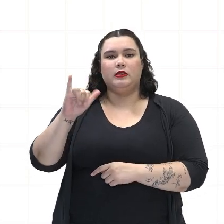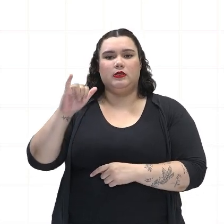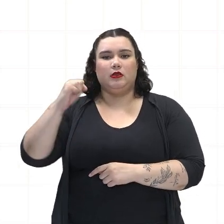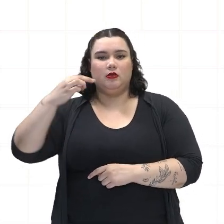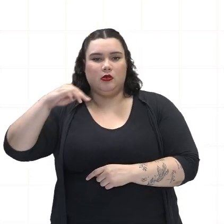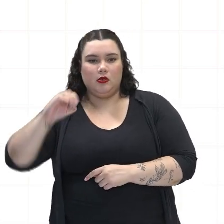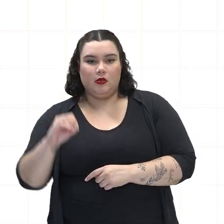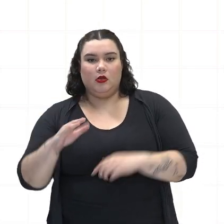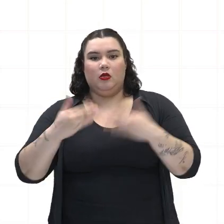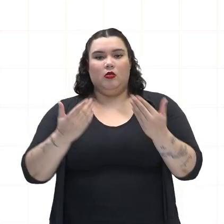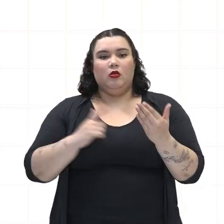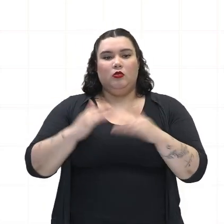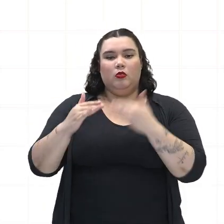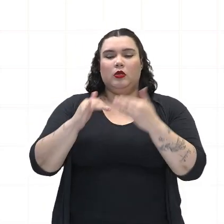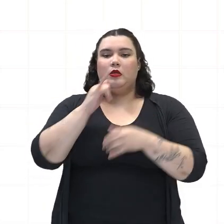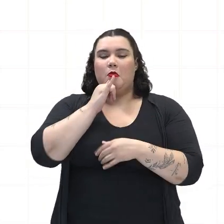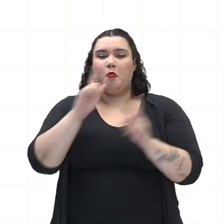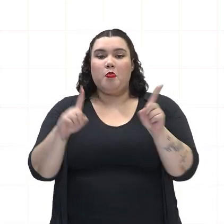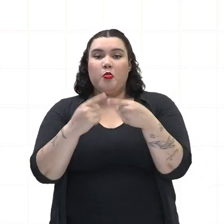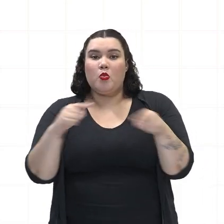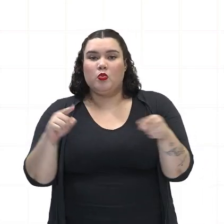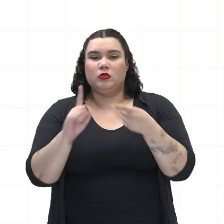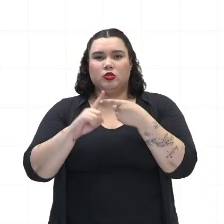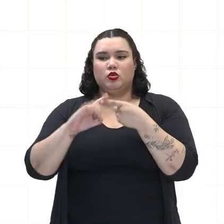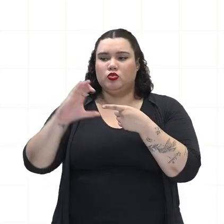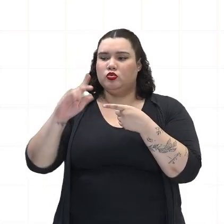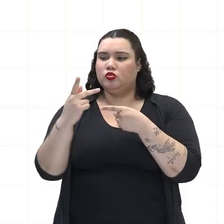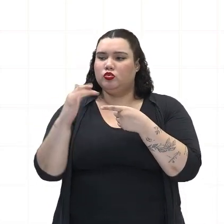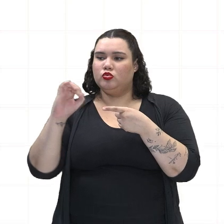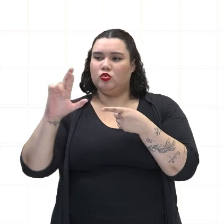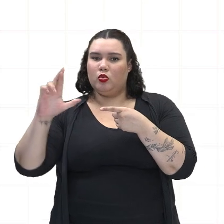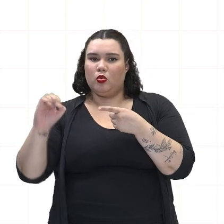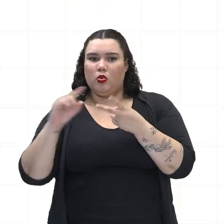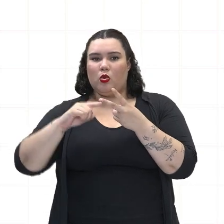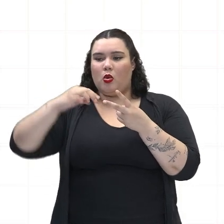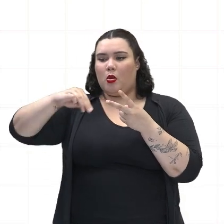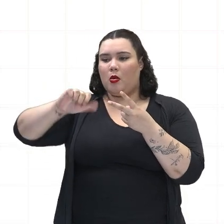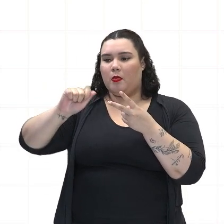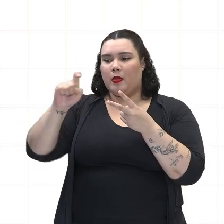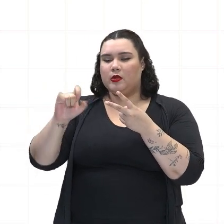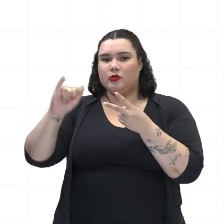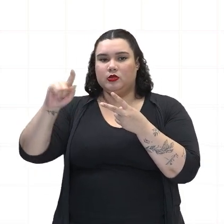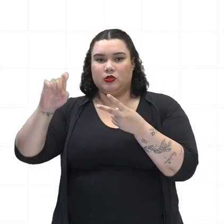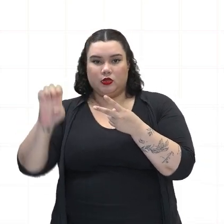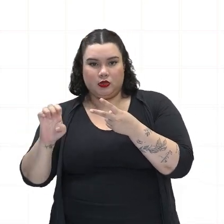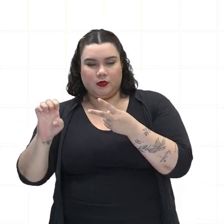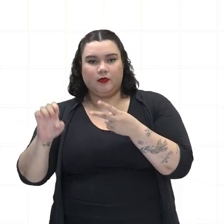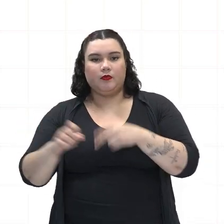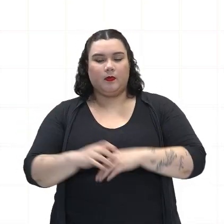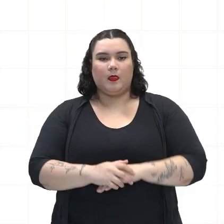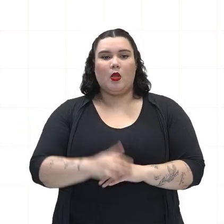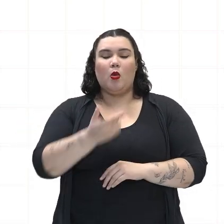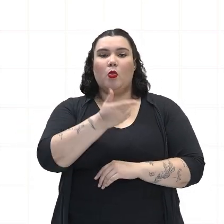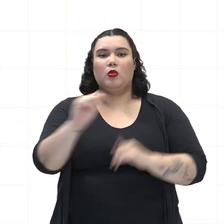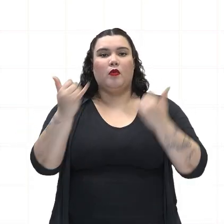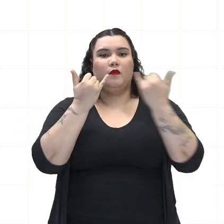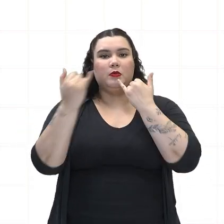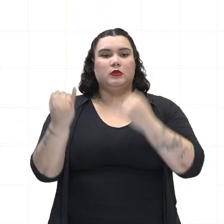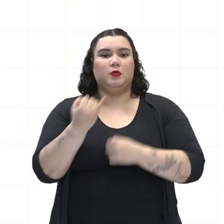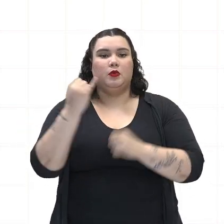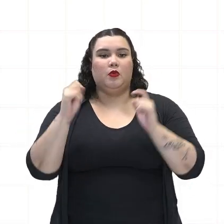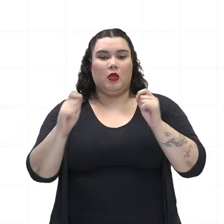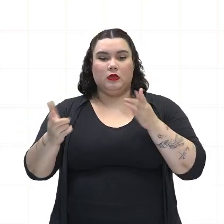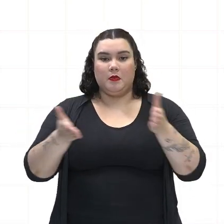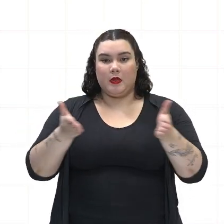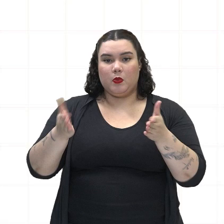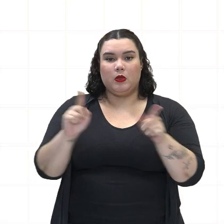música popular como o choro e o machixe. O que mais temos de informação importante desse momento? O período também